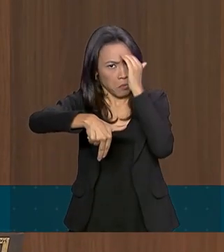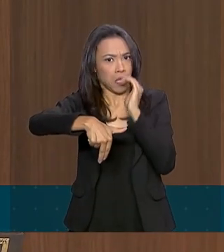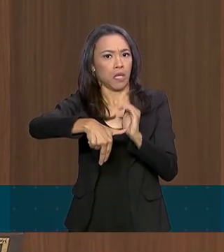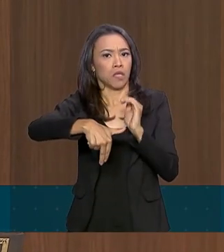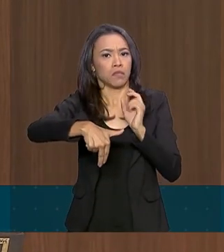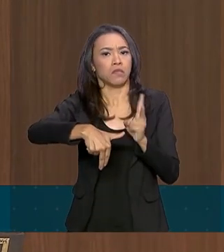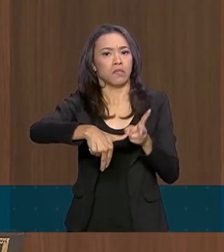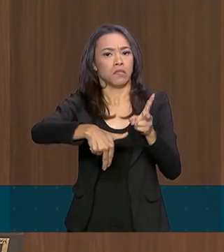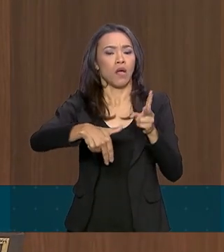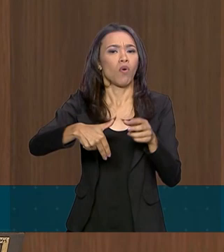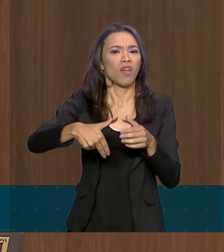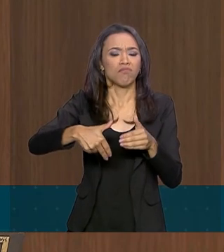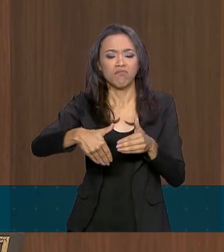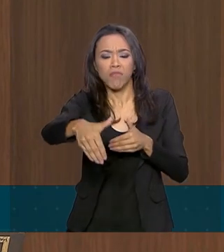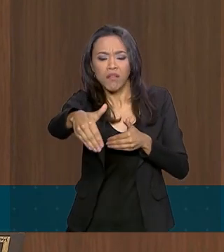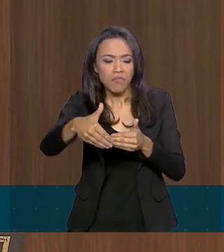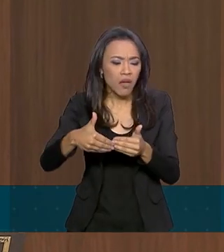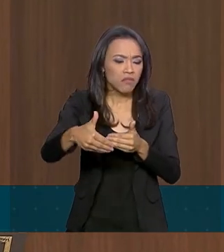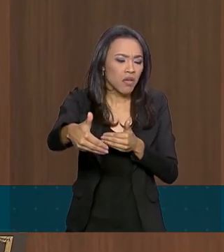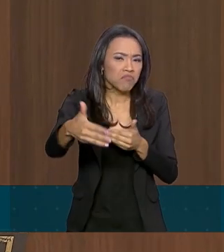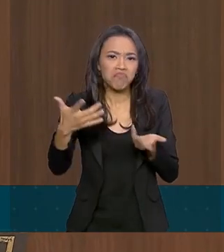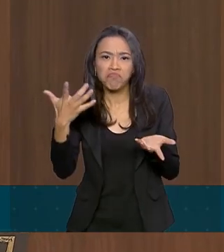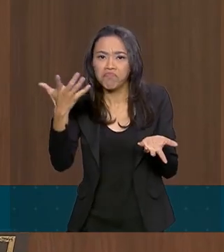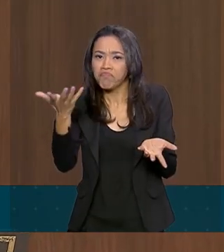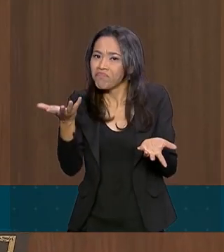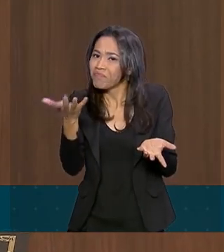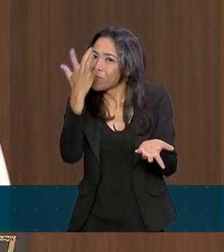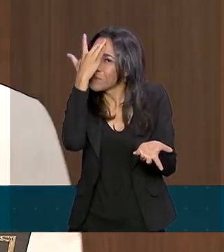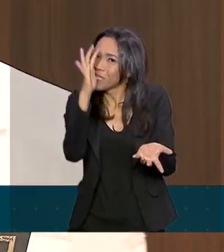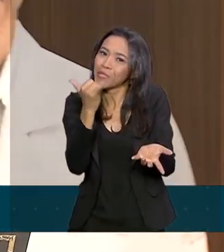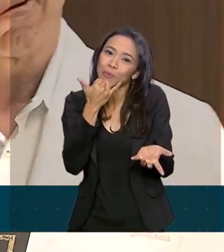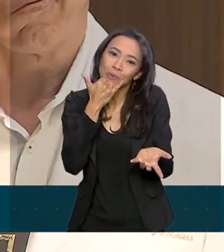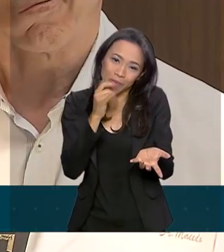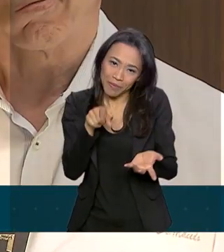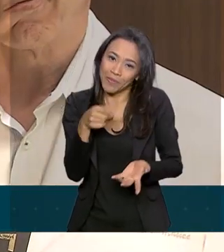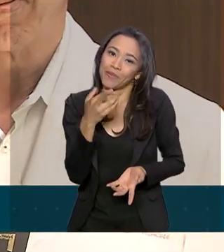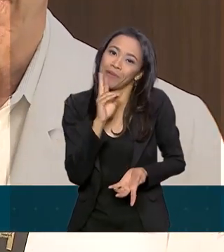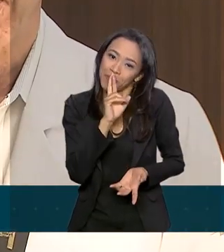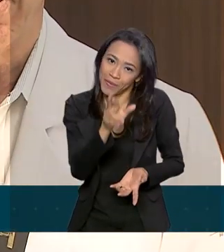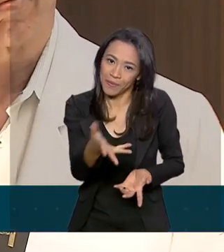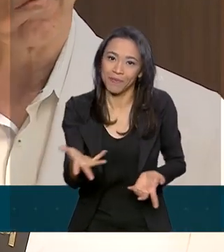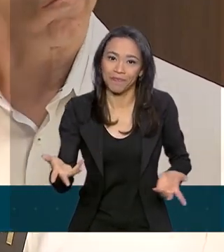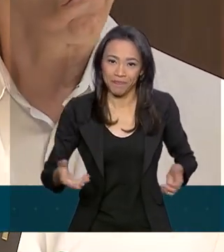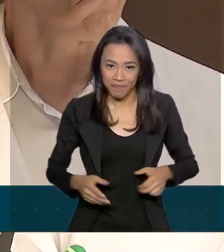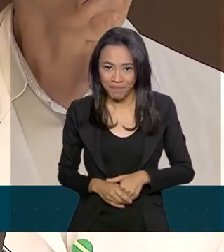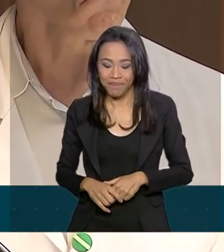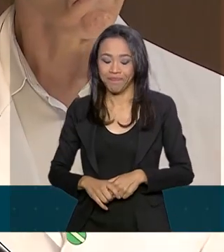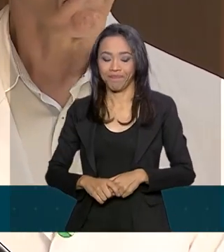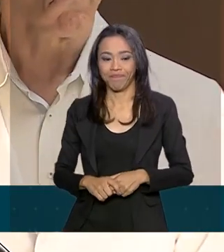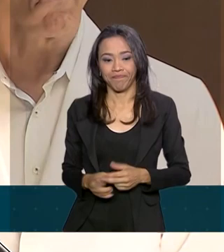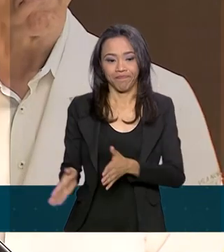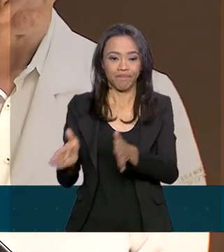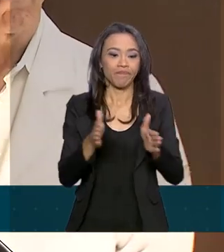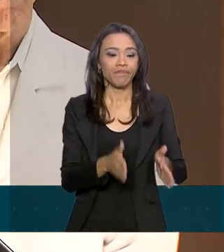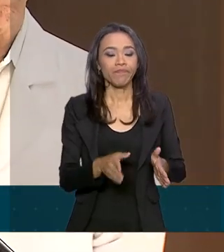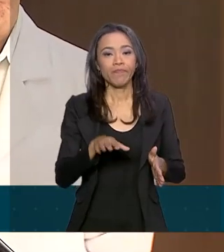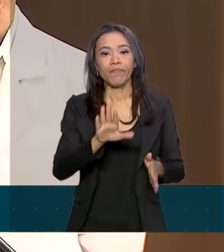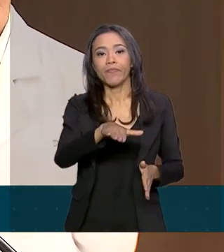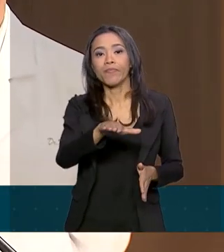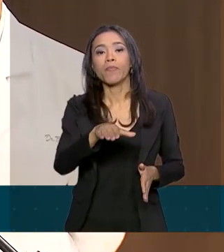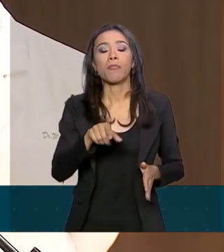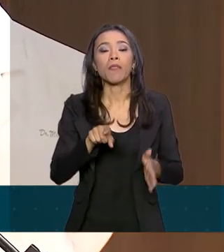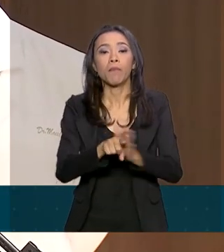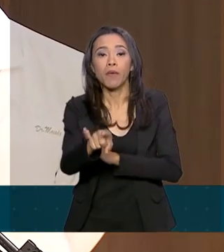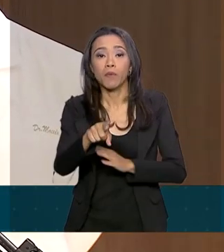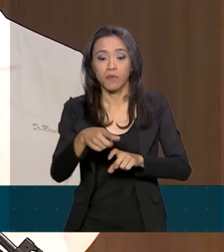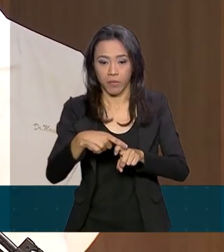Agora, quanto que ele caminhou hoje de manhã, eu vou ficar devendo. Desculpa. Doutor, bom dia, tudo bem? William Cury, da Rádio Bandeirantes.